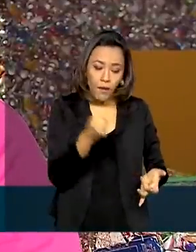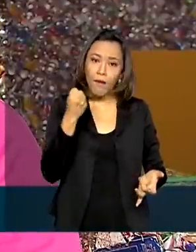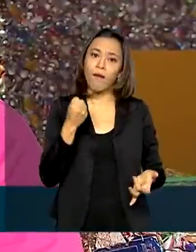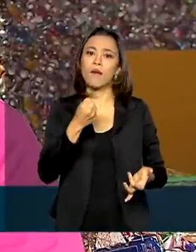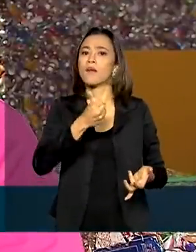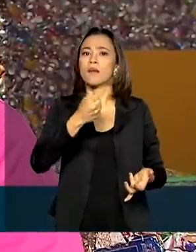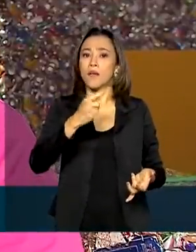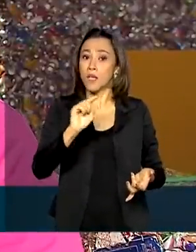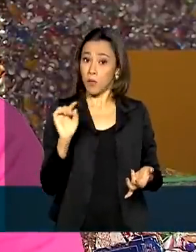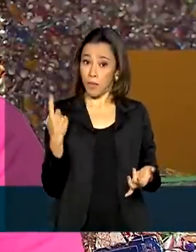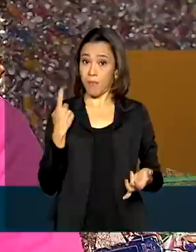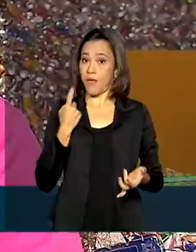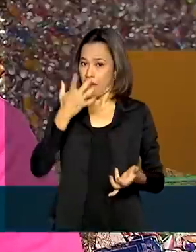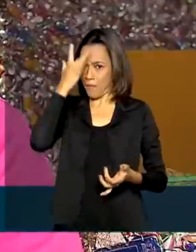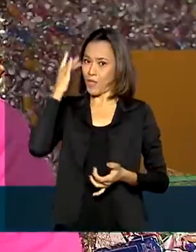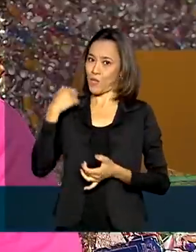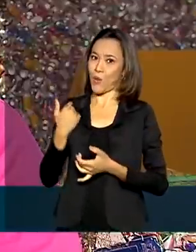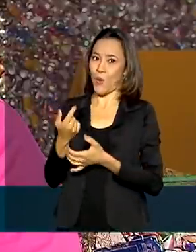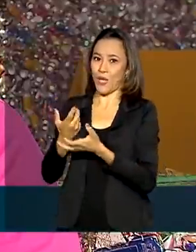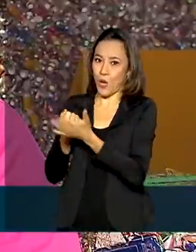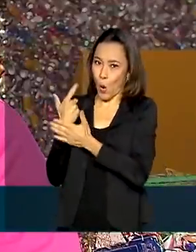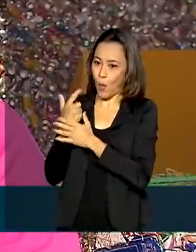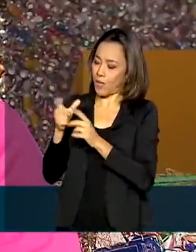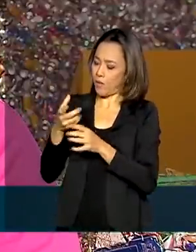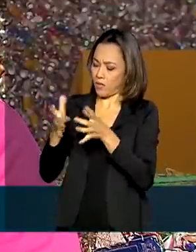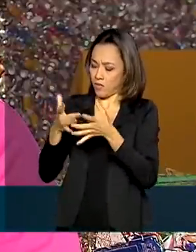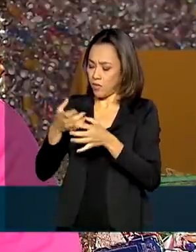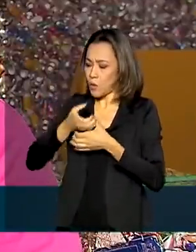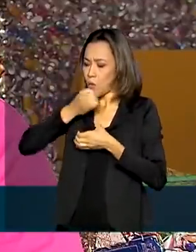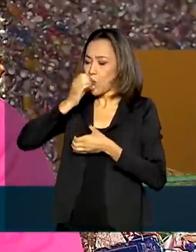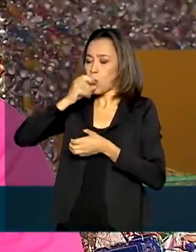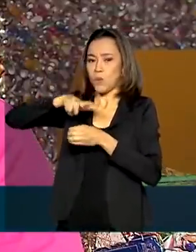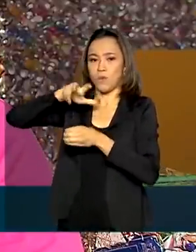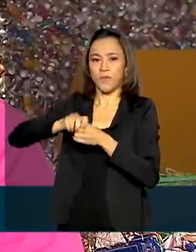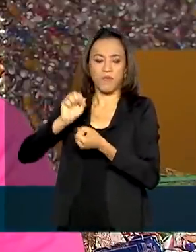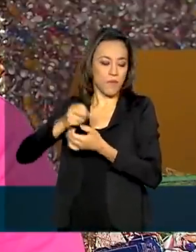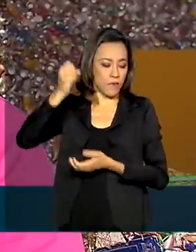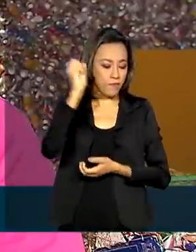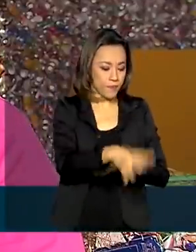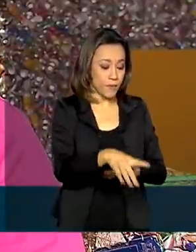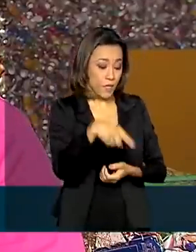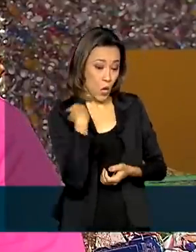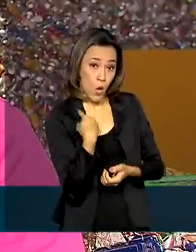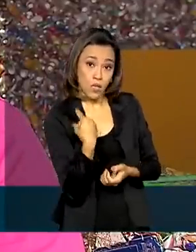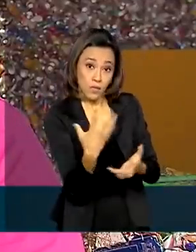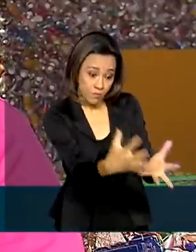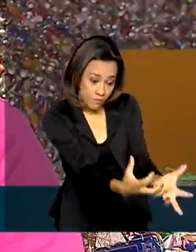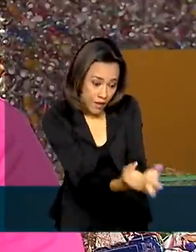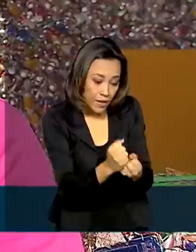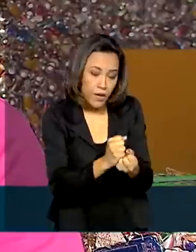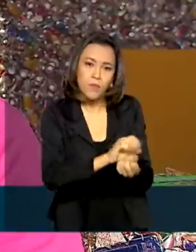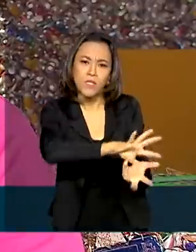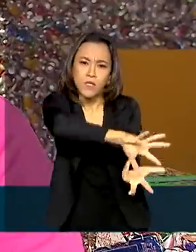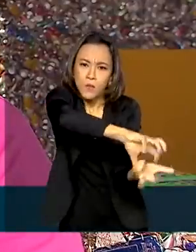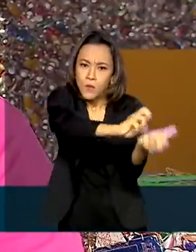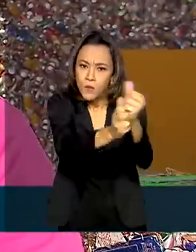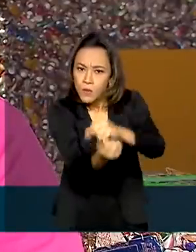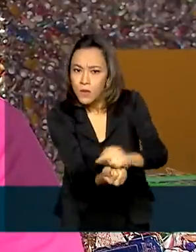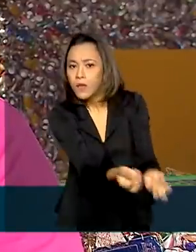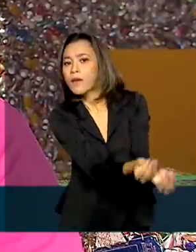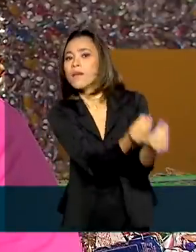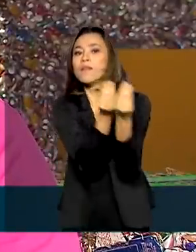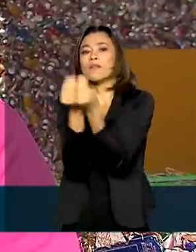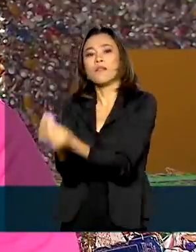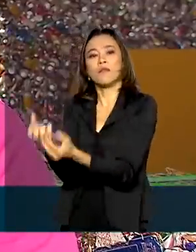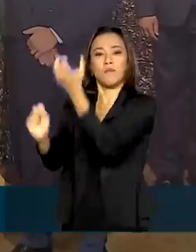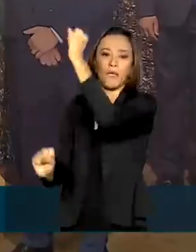contato, que o primeiro é o consumidor, o segundo contato, e trabalhamos na descontaminação desse produto, processamos esse produto e devolvemos ele para a cadeia